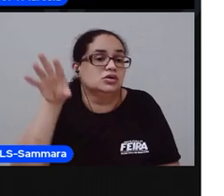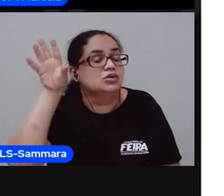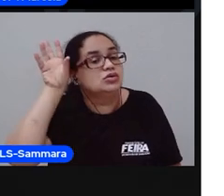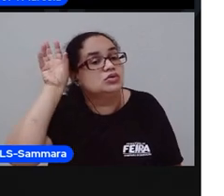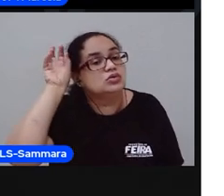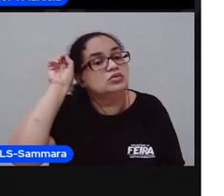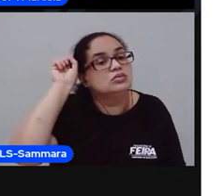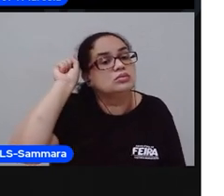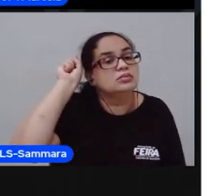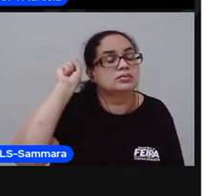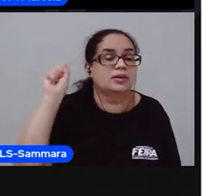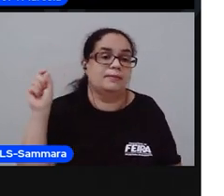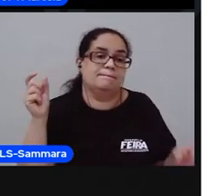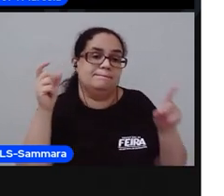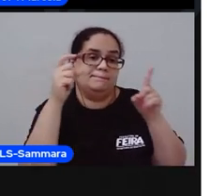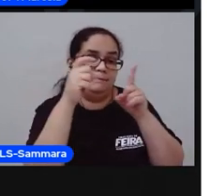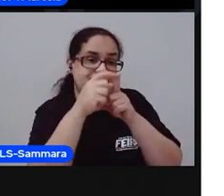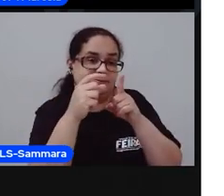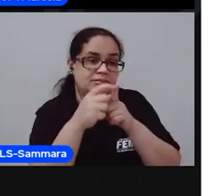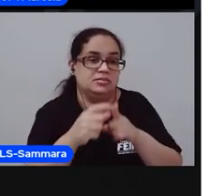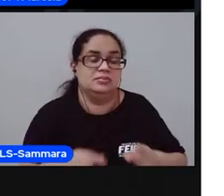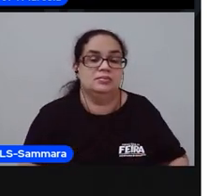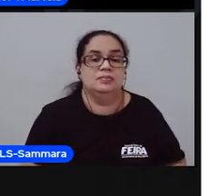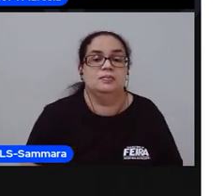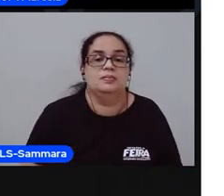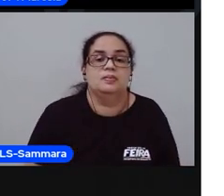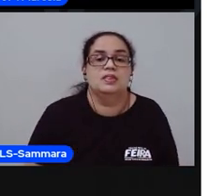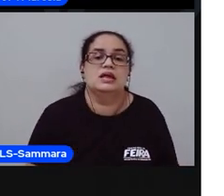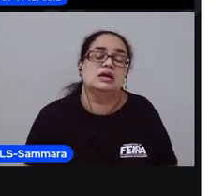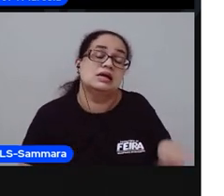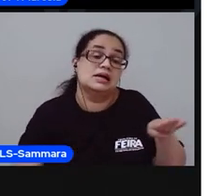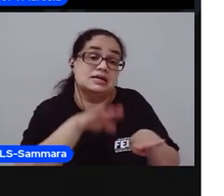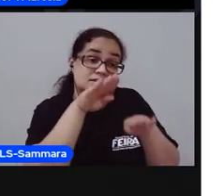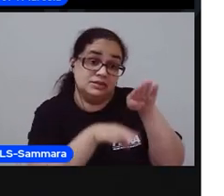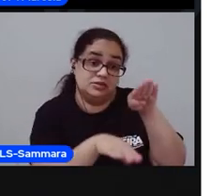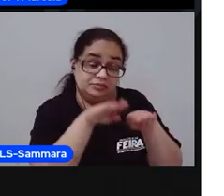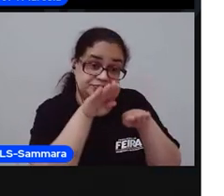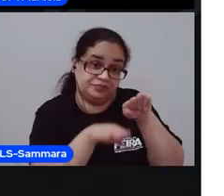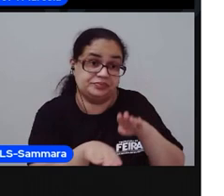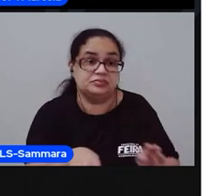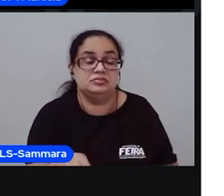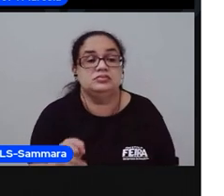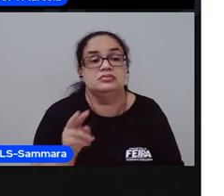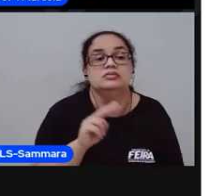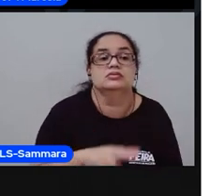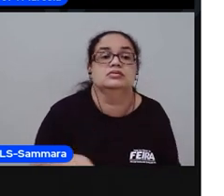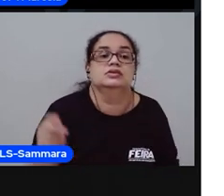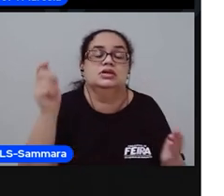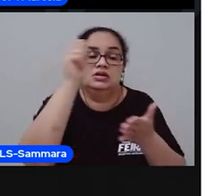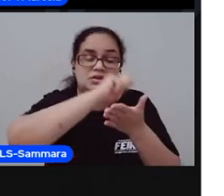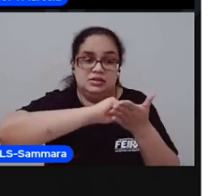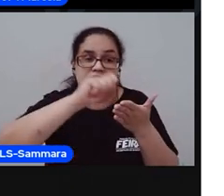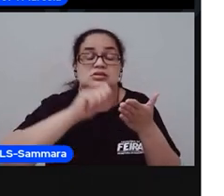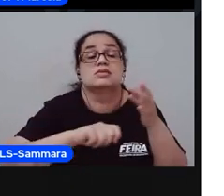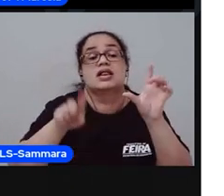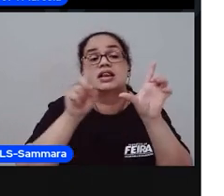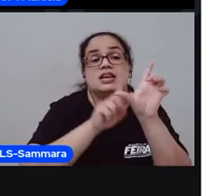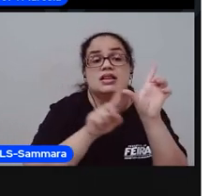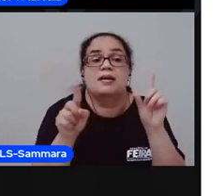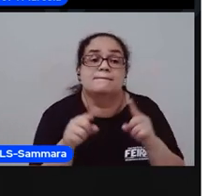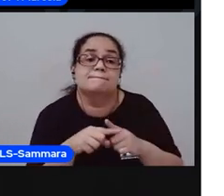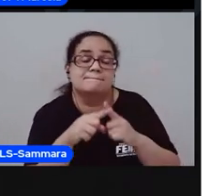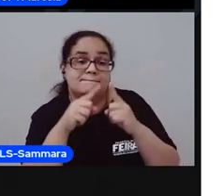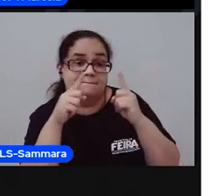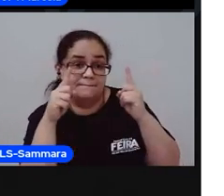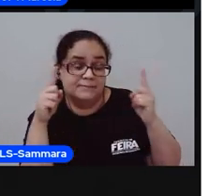quando você fala uma palavra. Às vezes, você escreve aquela letra, mas quando